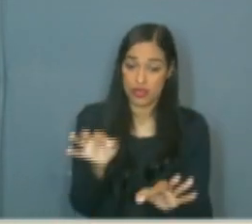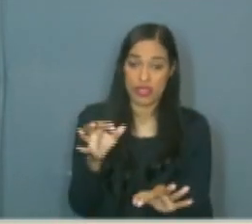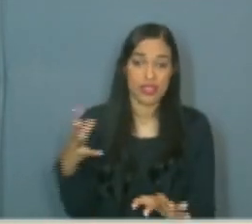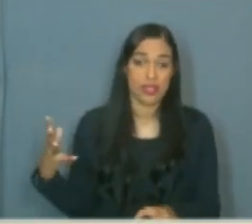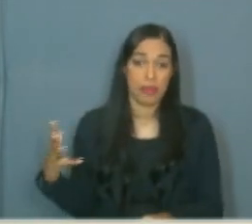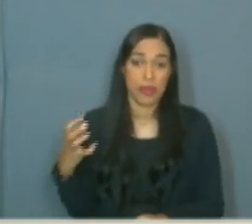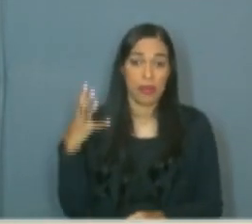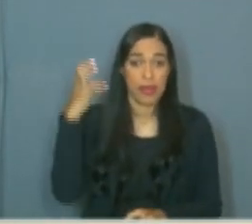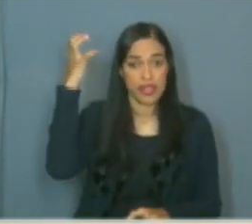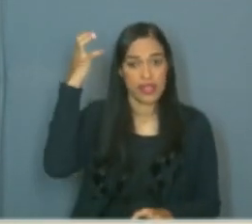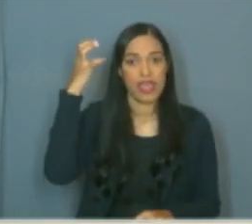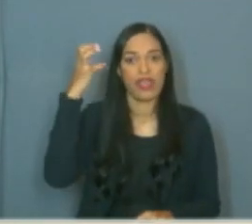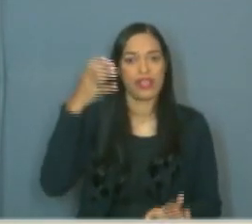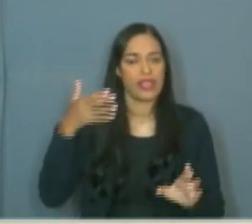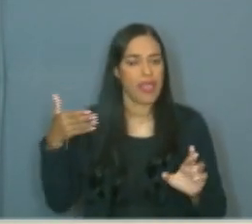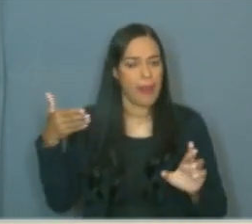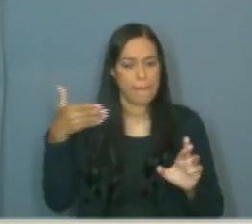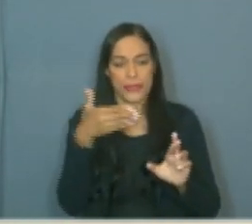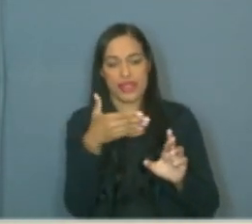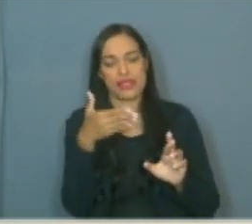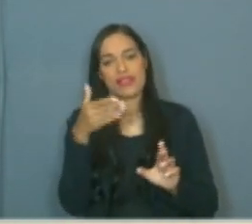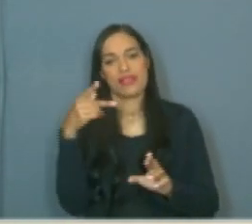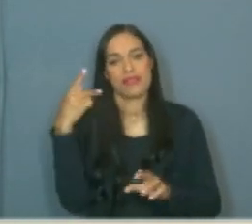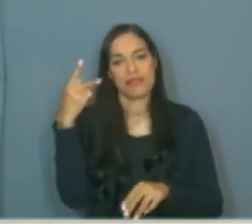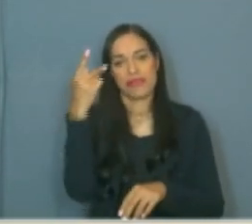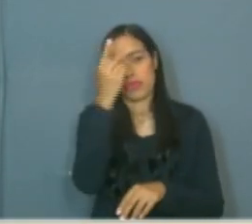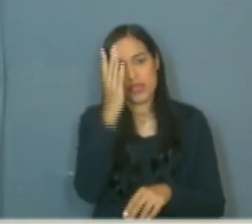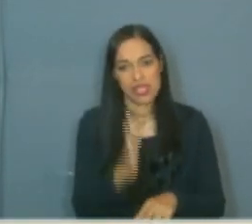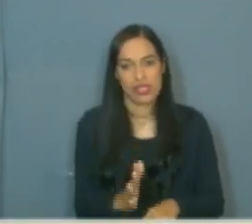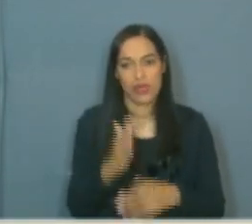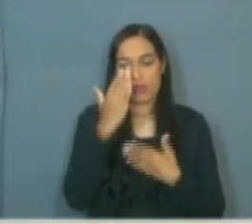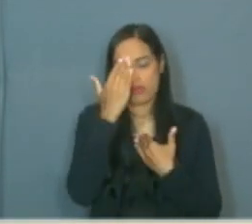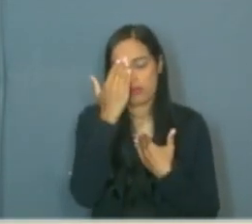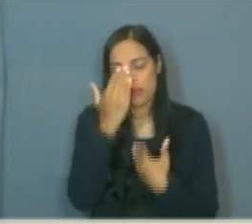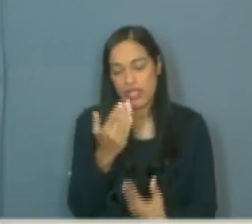e é um capítulo que representa muito para o nosso país. Muito obrigada, presidente.